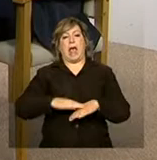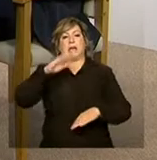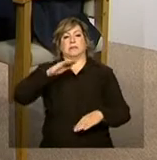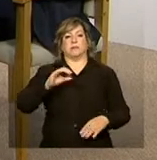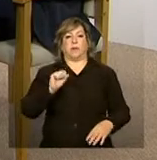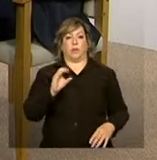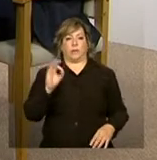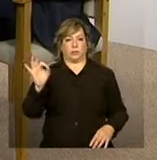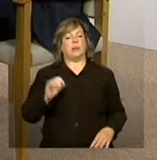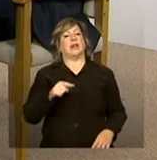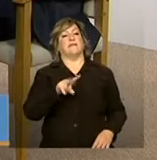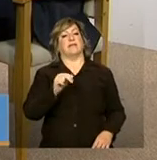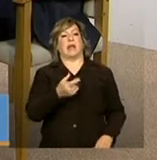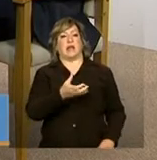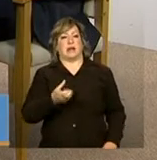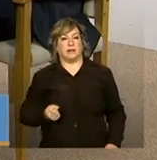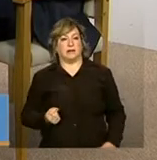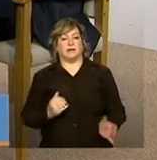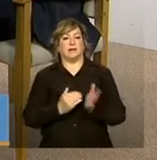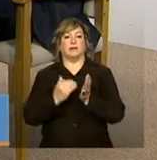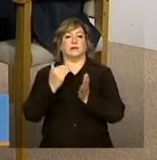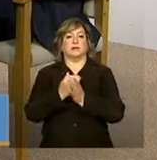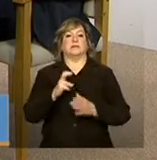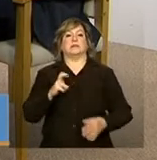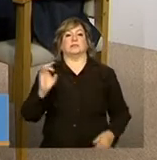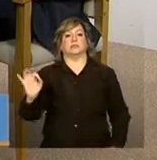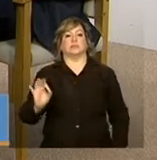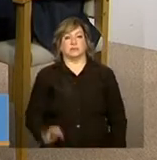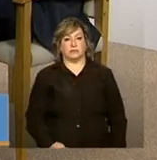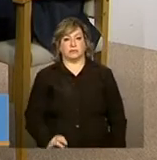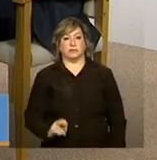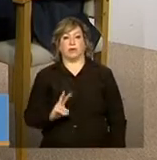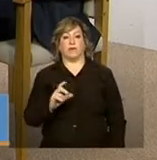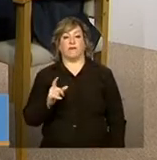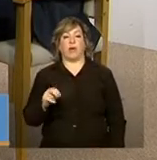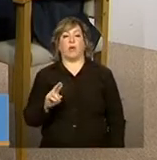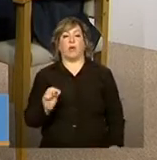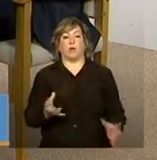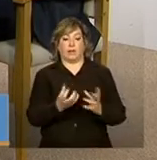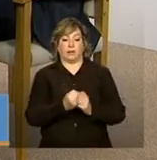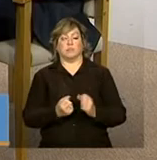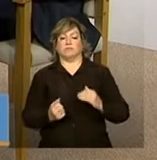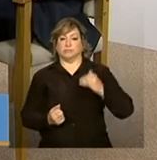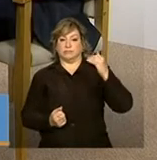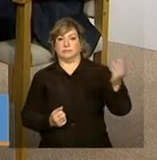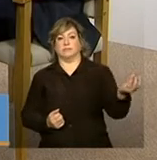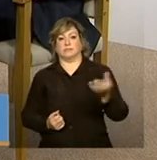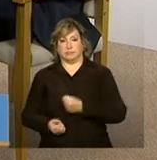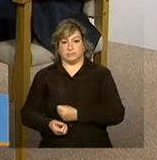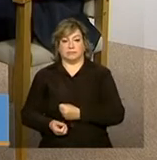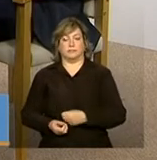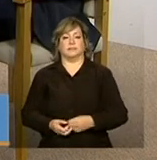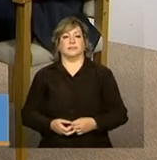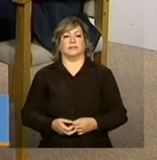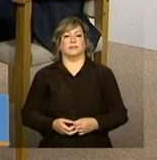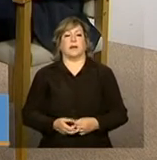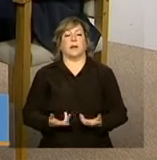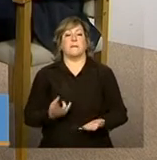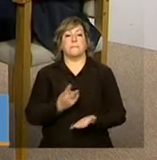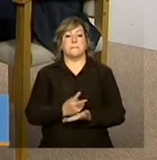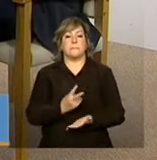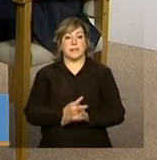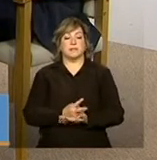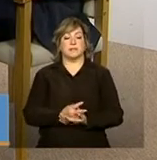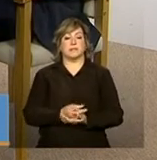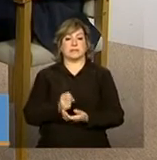ele receberá um acréscimo de 5% no valor a ser recebido. Então, ainda que a gestão do